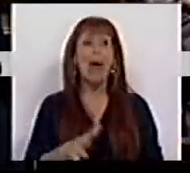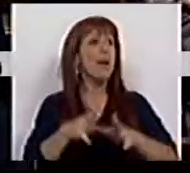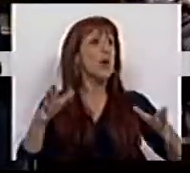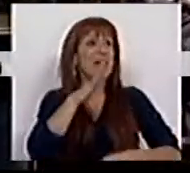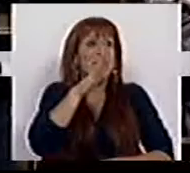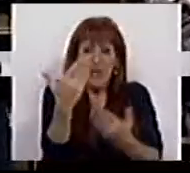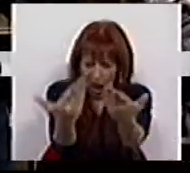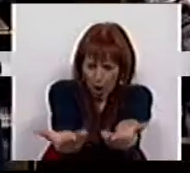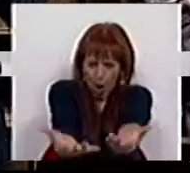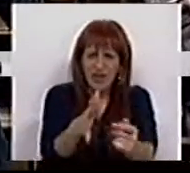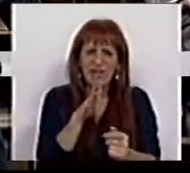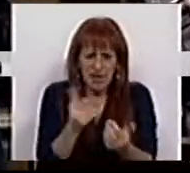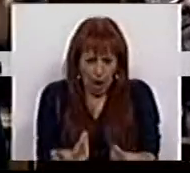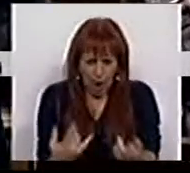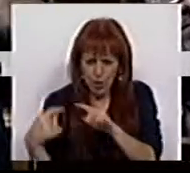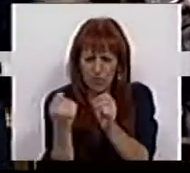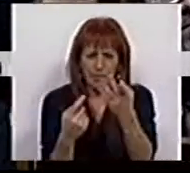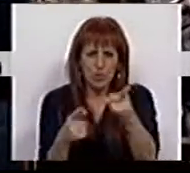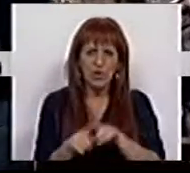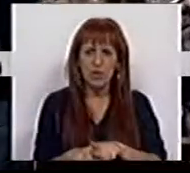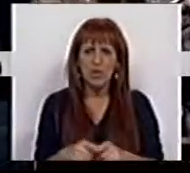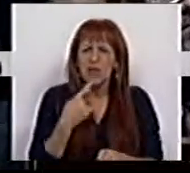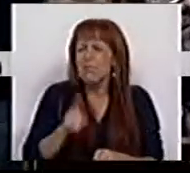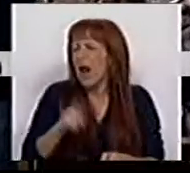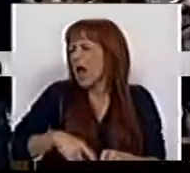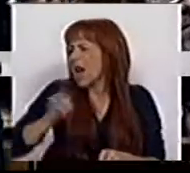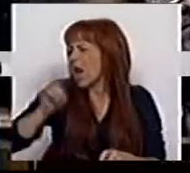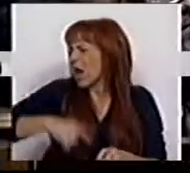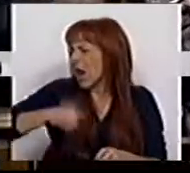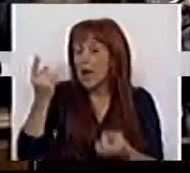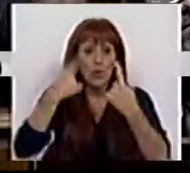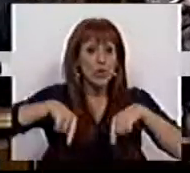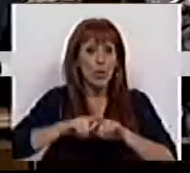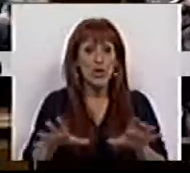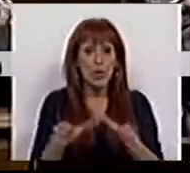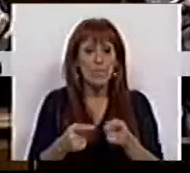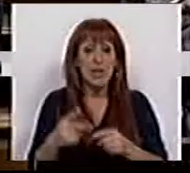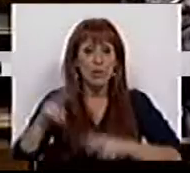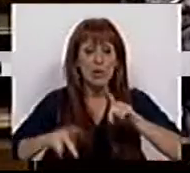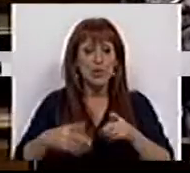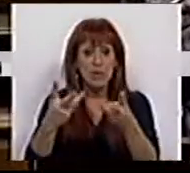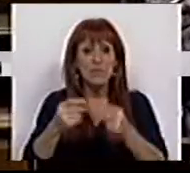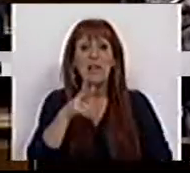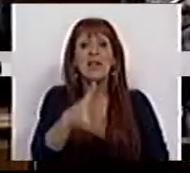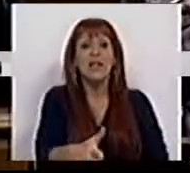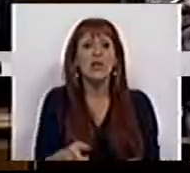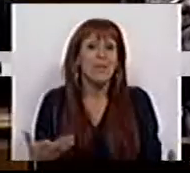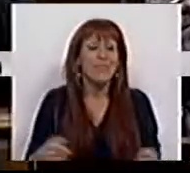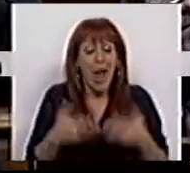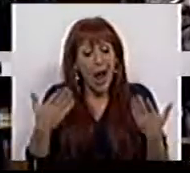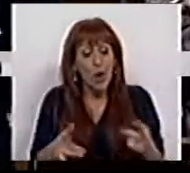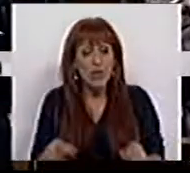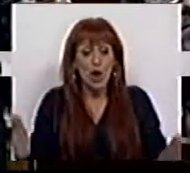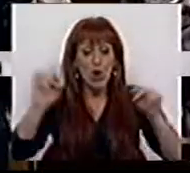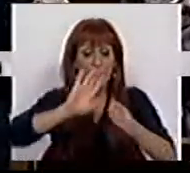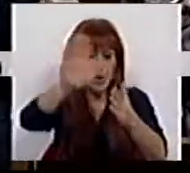maioria agora dita neste debate, ontem repetida à exaustão na reunião da Comissão de Orçamento e Finanças, diz o óbvio, é que se agora